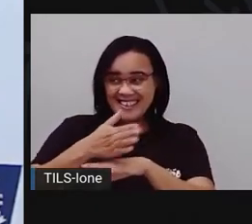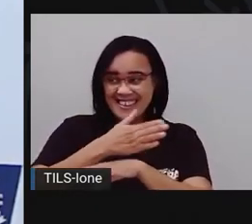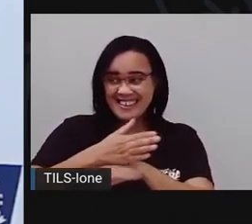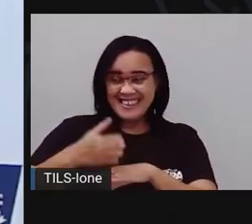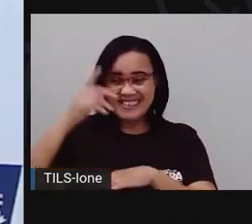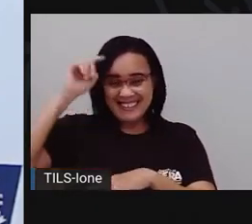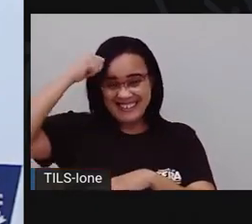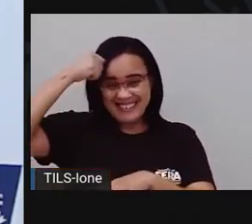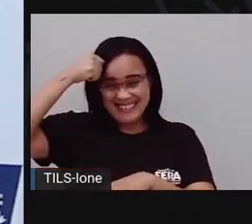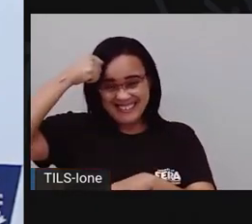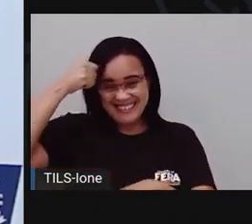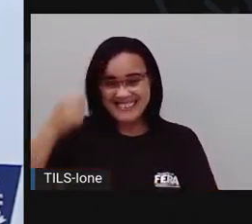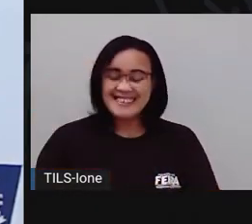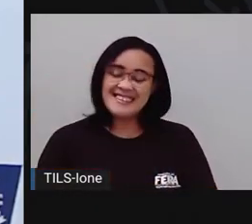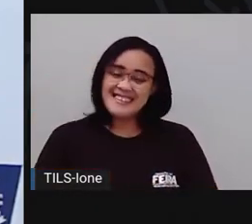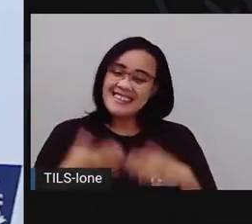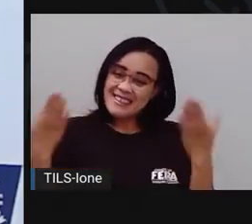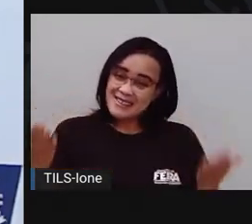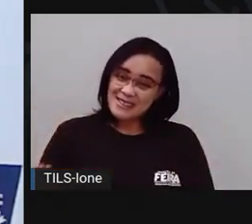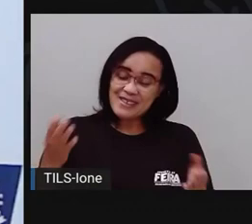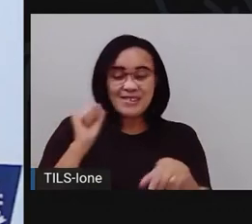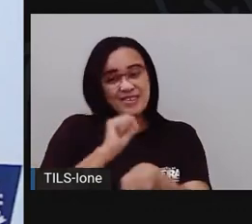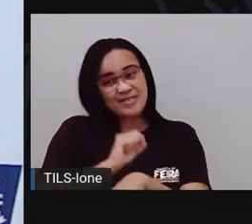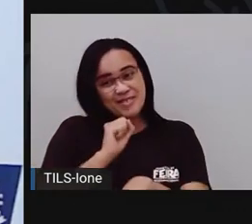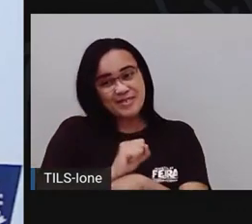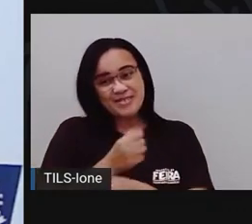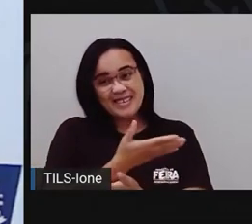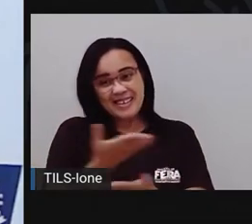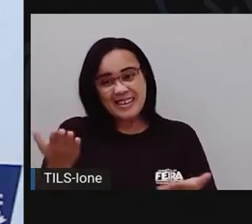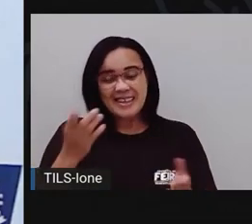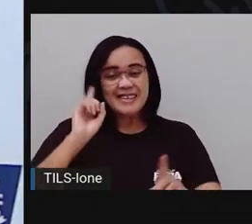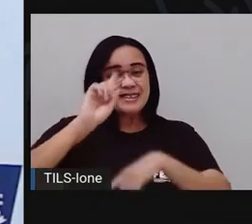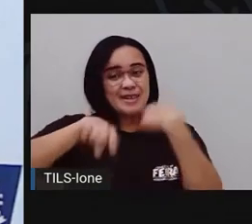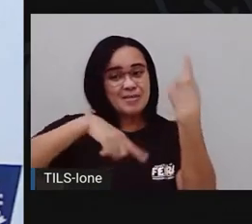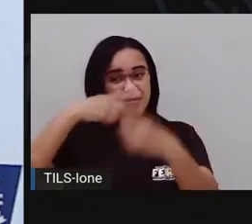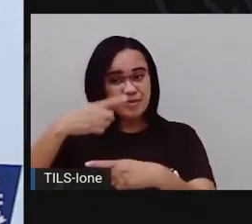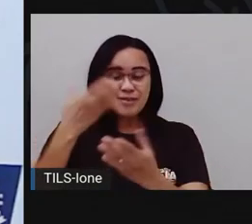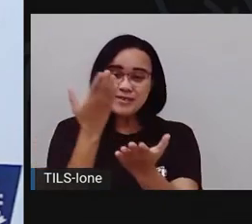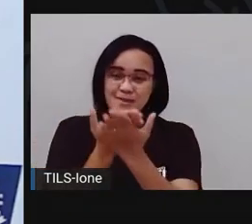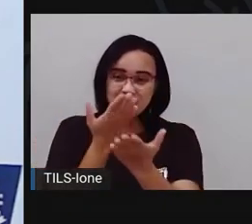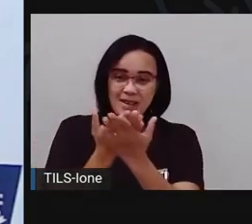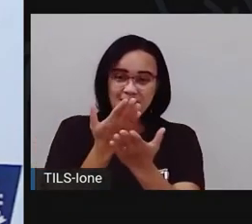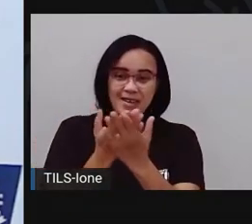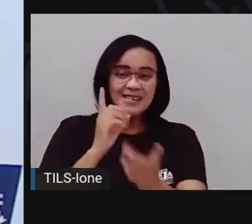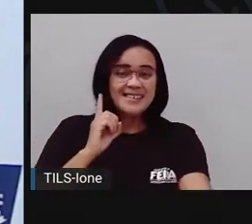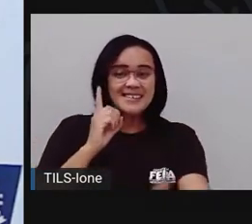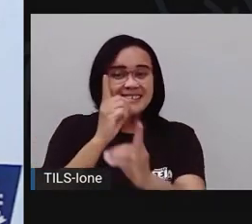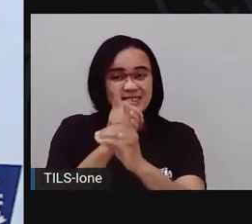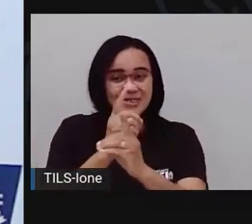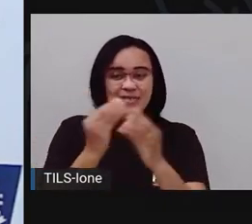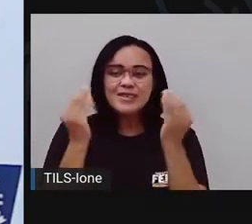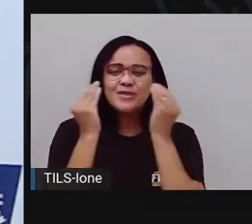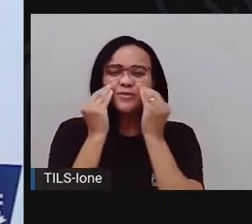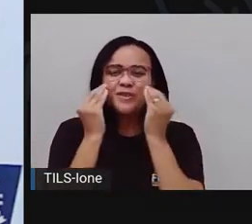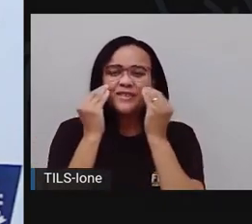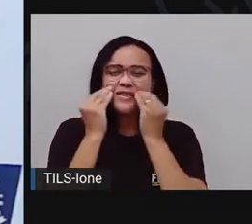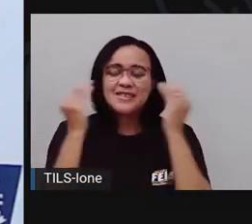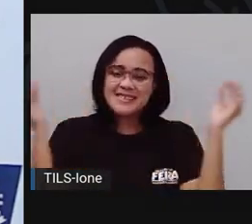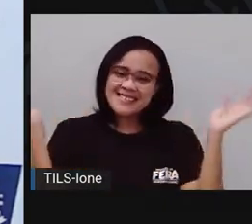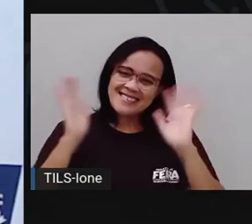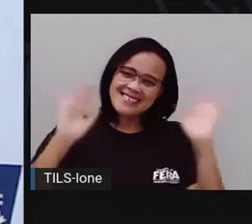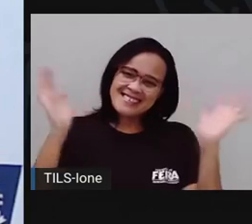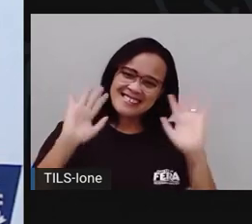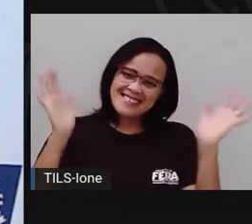gente. A gente vai ficando por aqui. E nós nos vemos na próxima aula. Um beijão e até mais. Tchau, tchau.